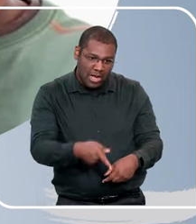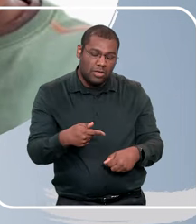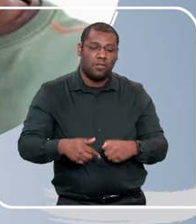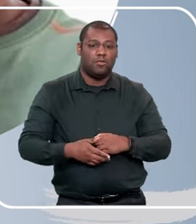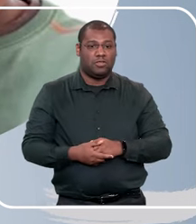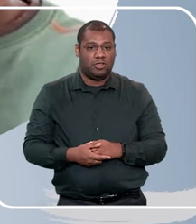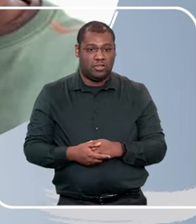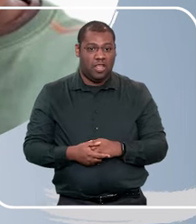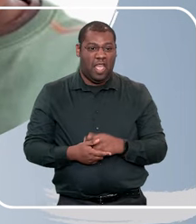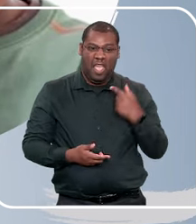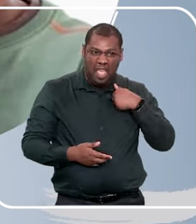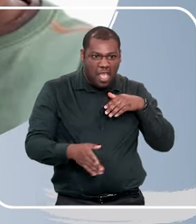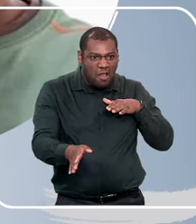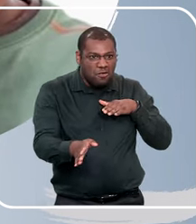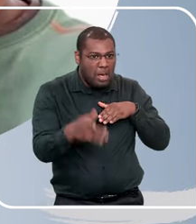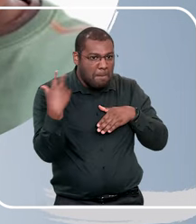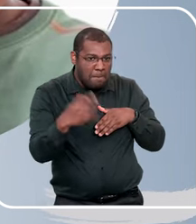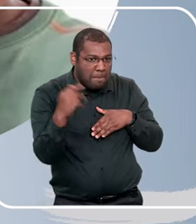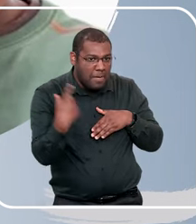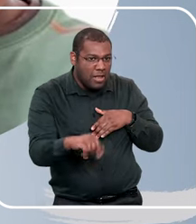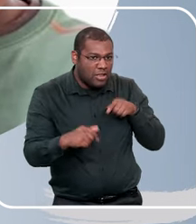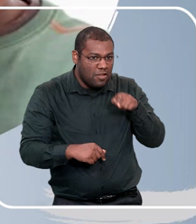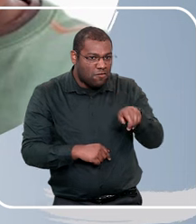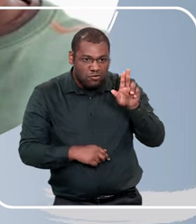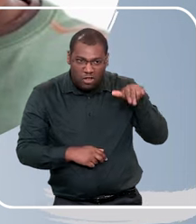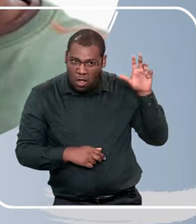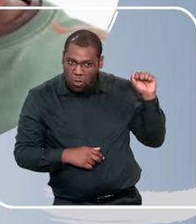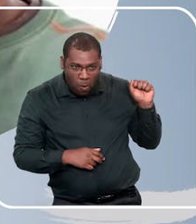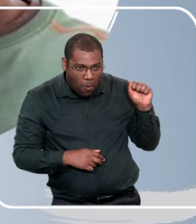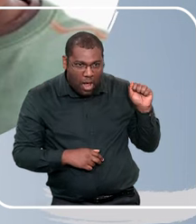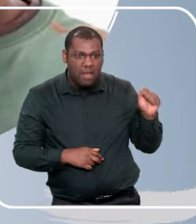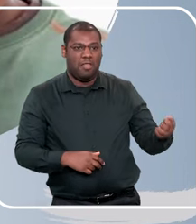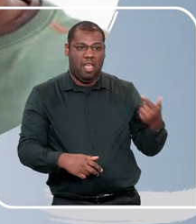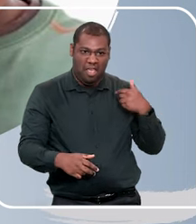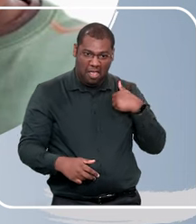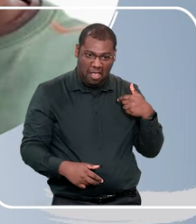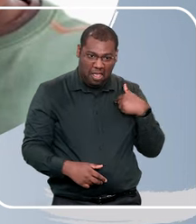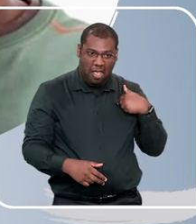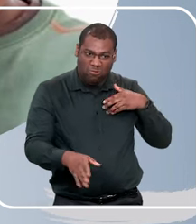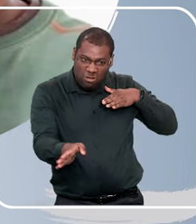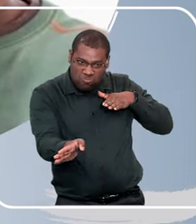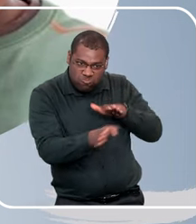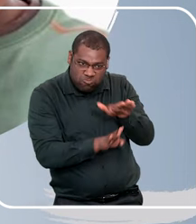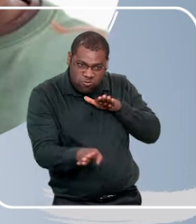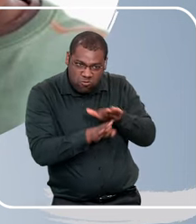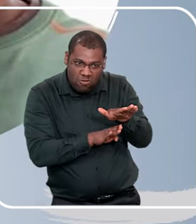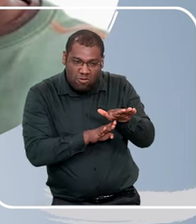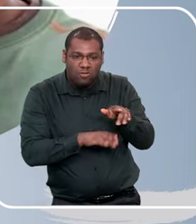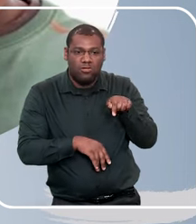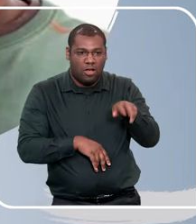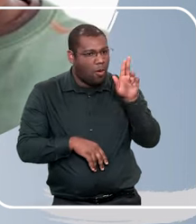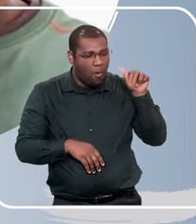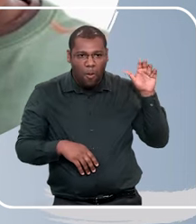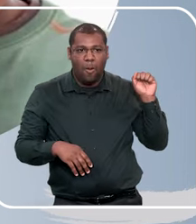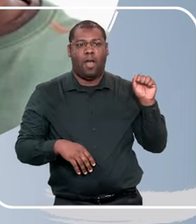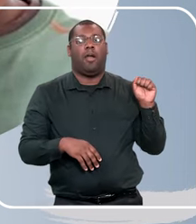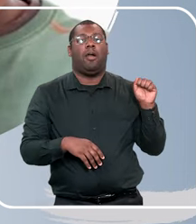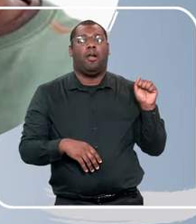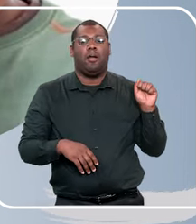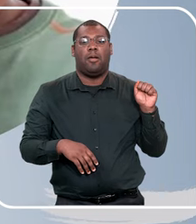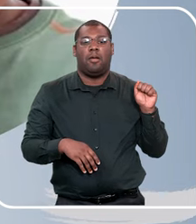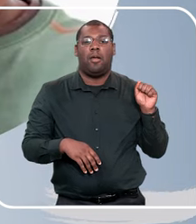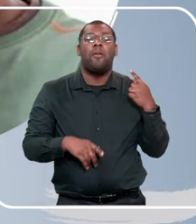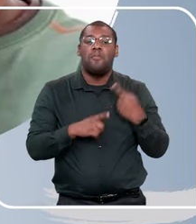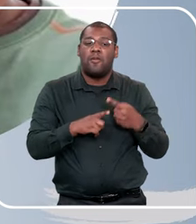então, sua mãe te bateu, sua mãe brigou com você, eu nunca briguei com você, porque eu sou a única pessoa que te ama de verdade, por isso, esse é um